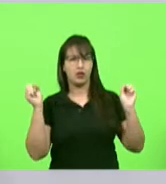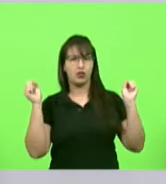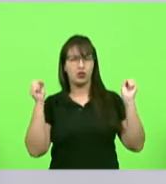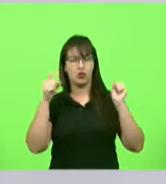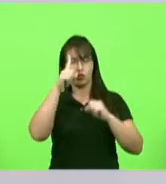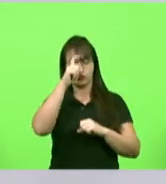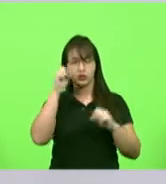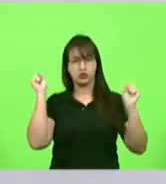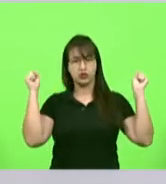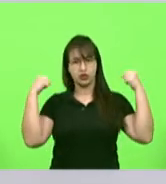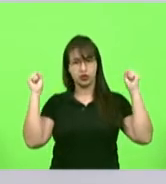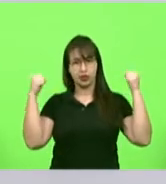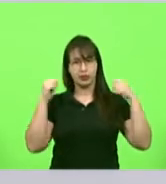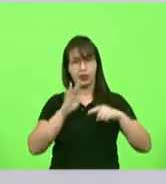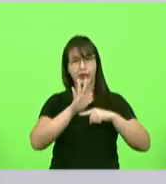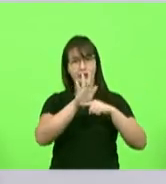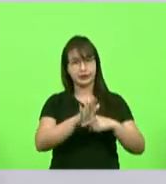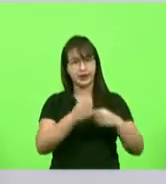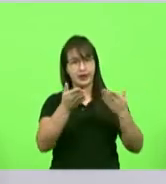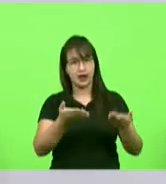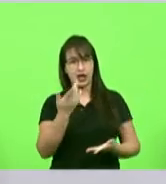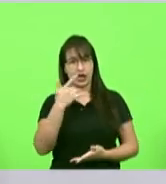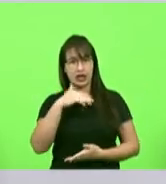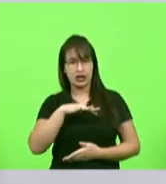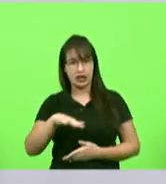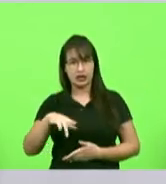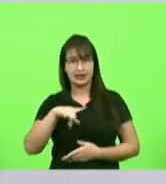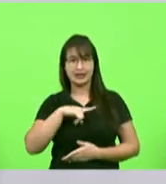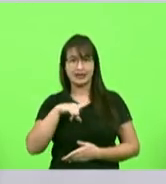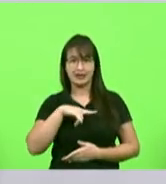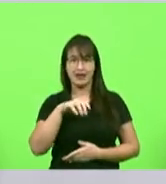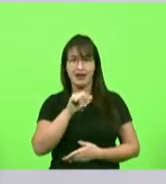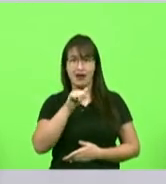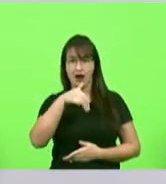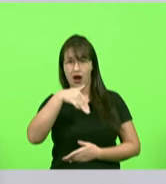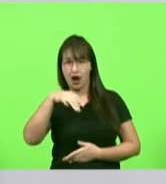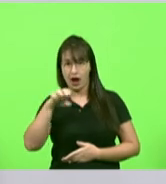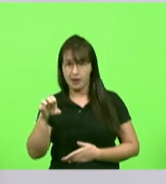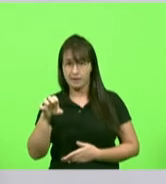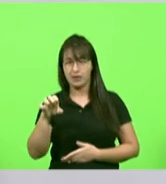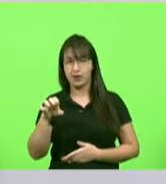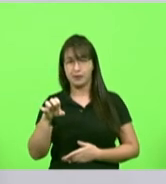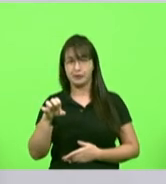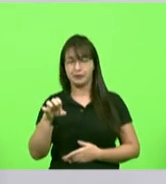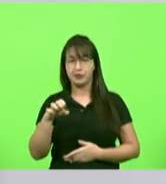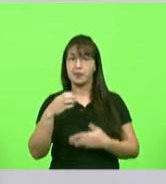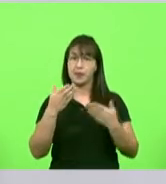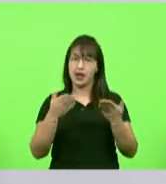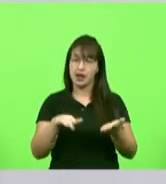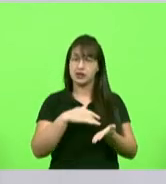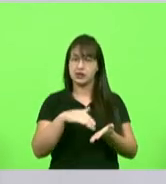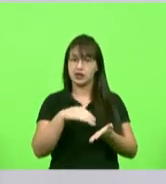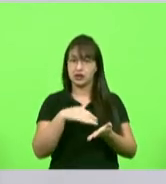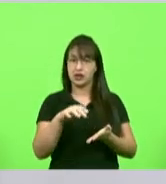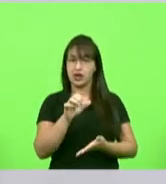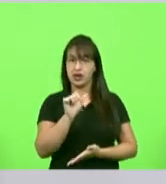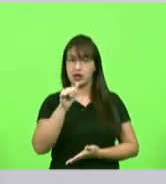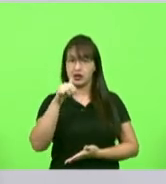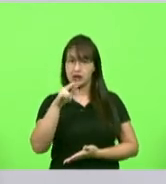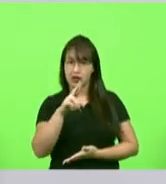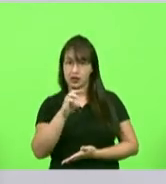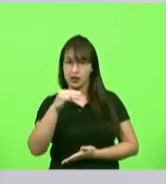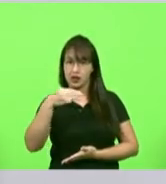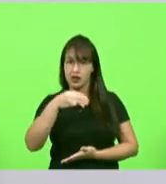oeste catarinense e acredito que agora a secretária Carmen Zanotto deve dar continuidade a esta habilitação do hospital